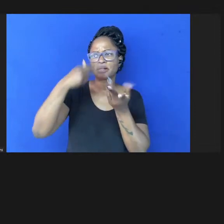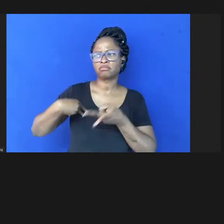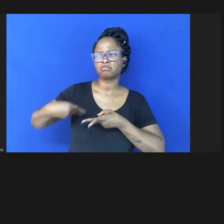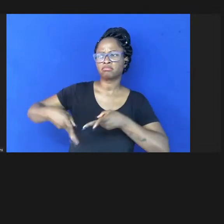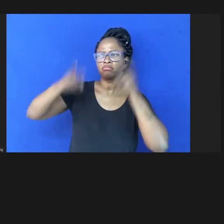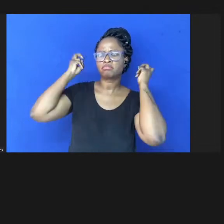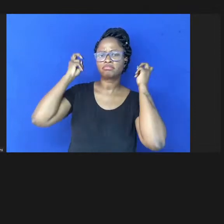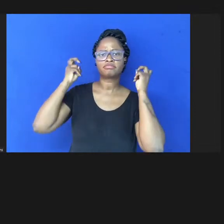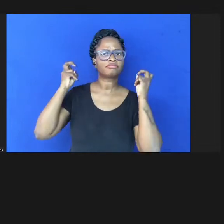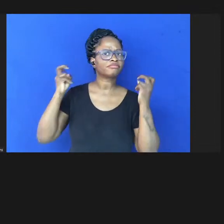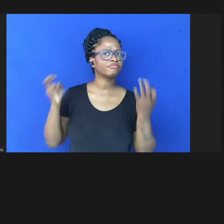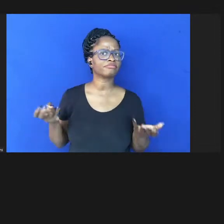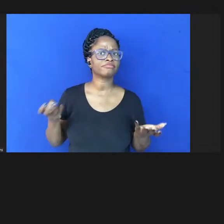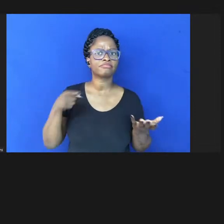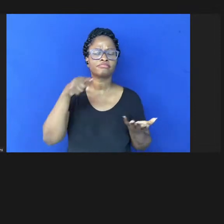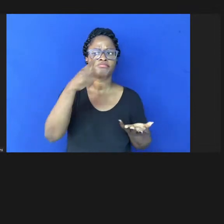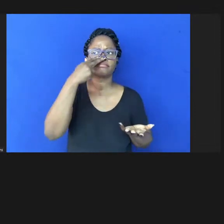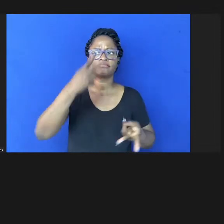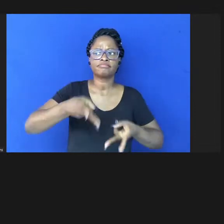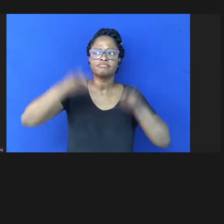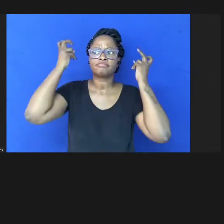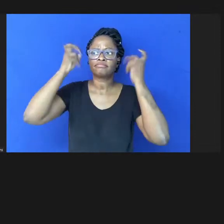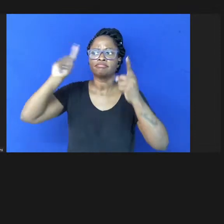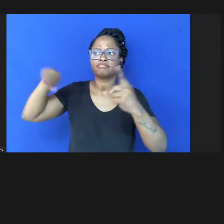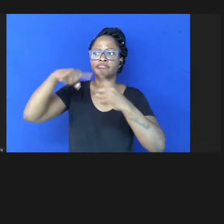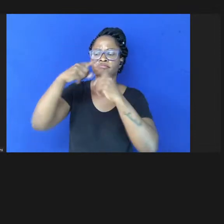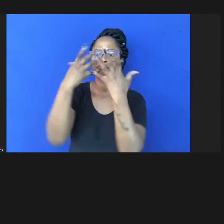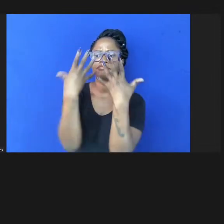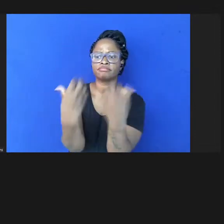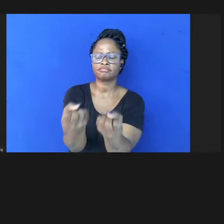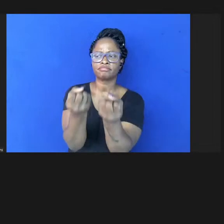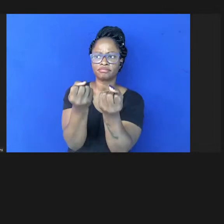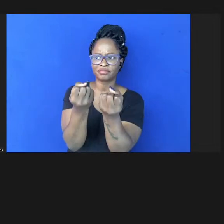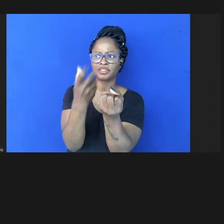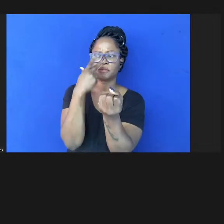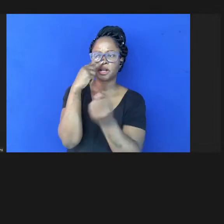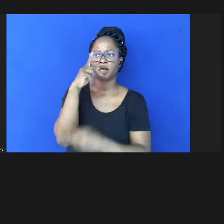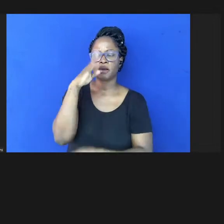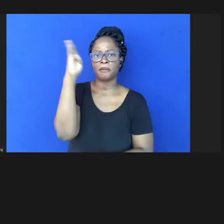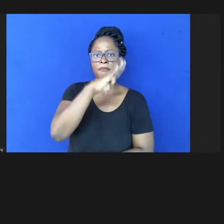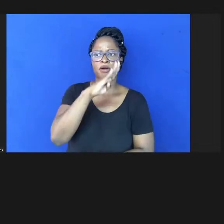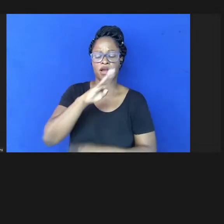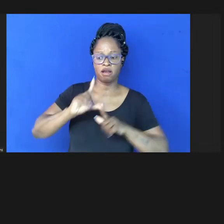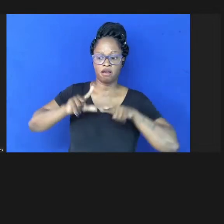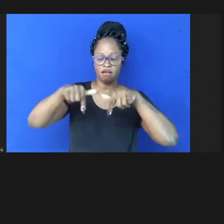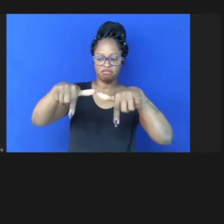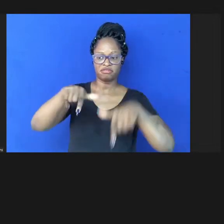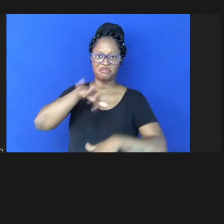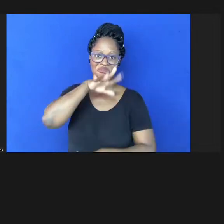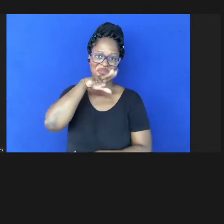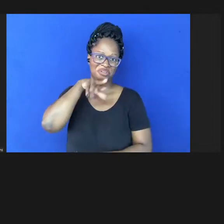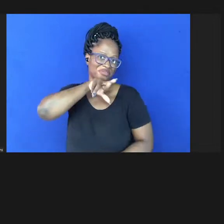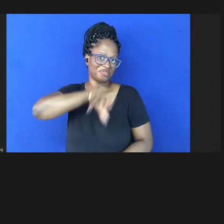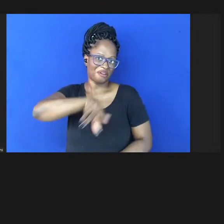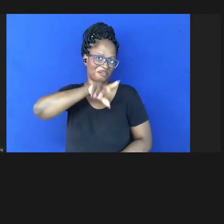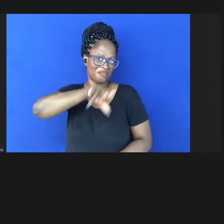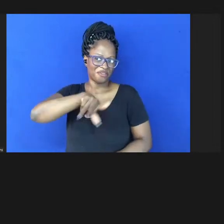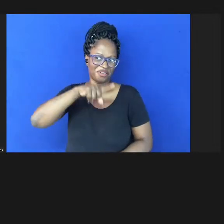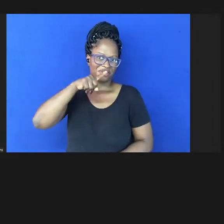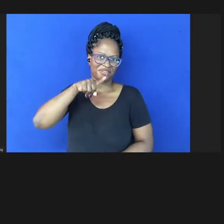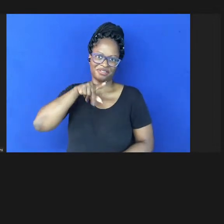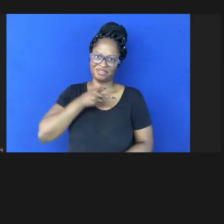a admissão de má intenção ou má conduta que não é sempre o caso